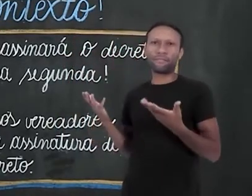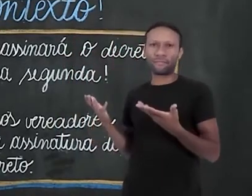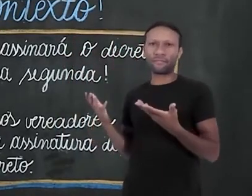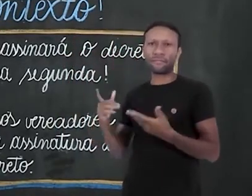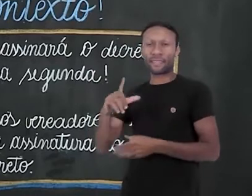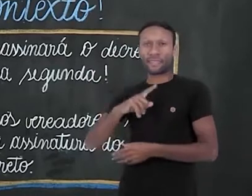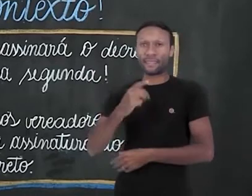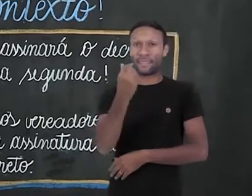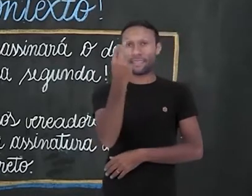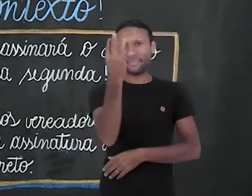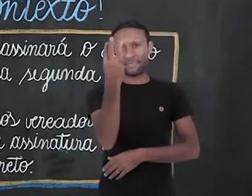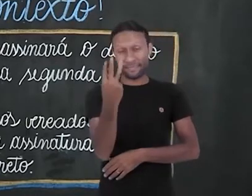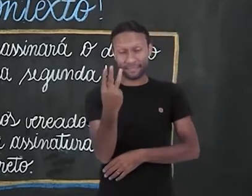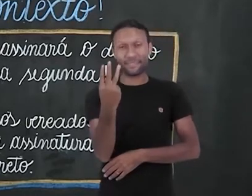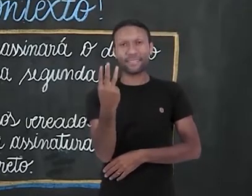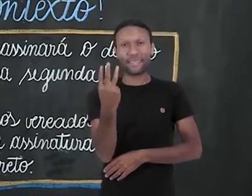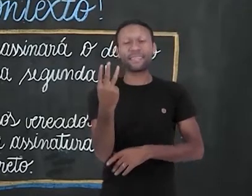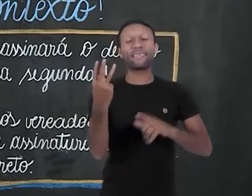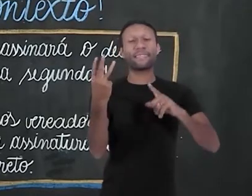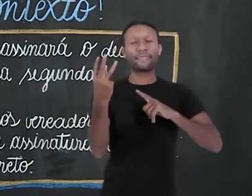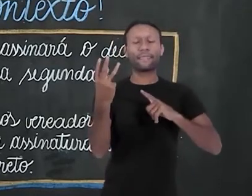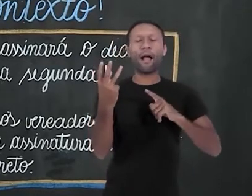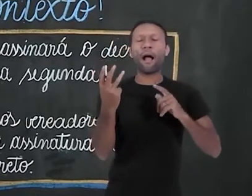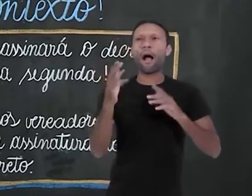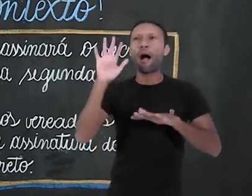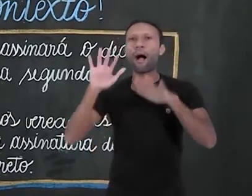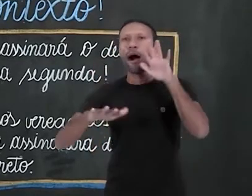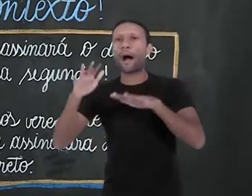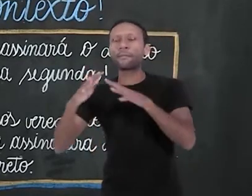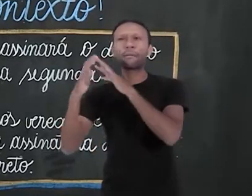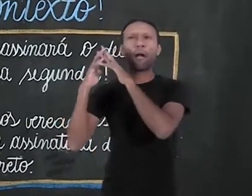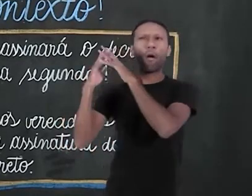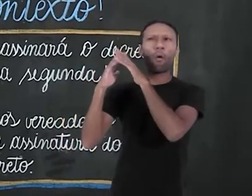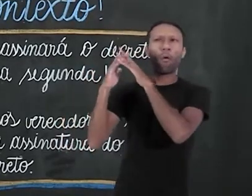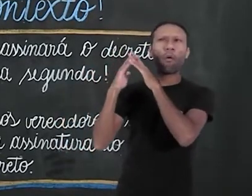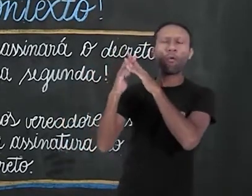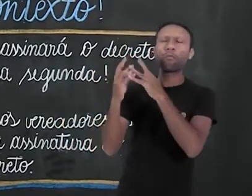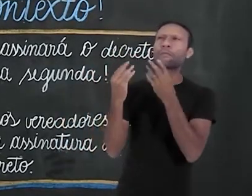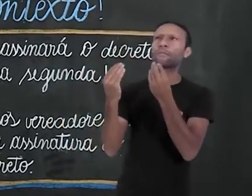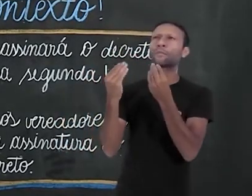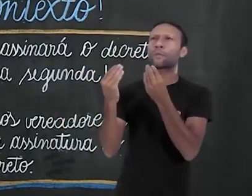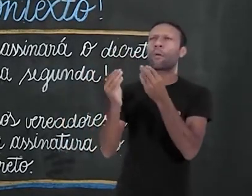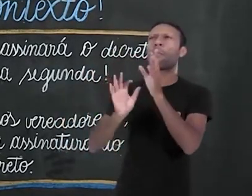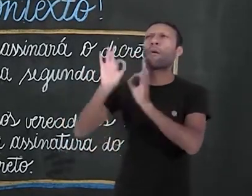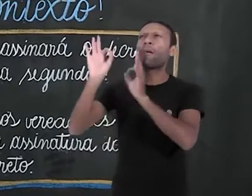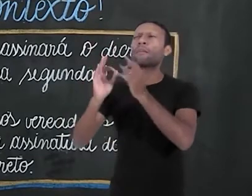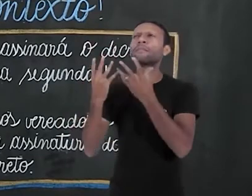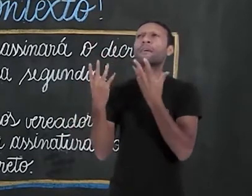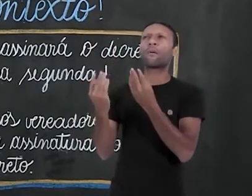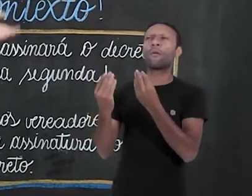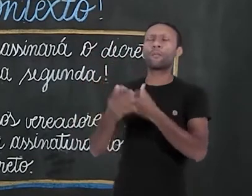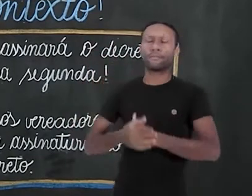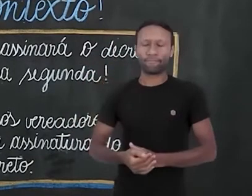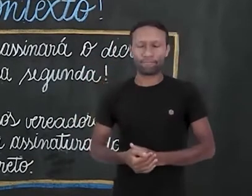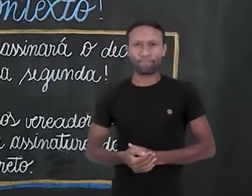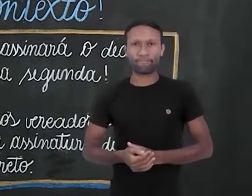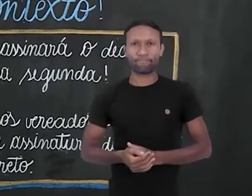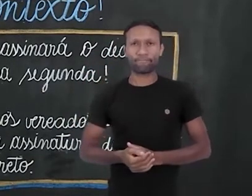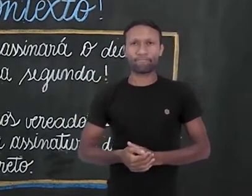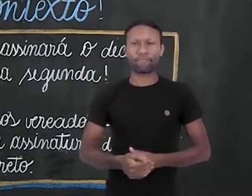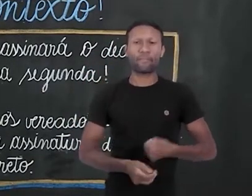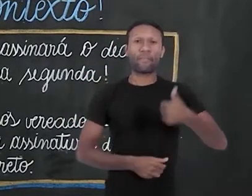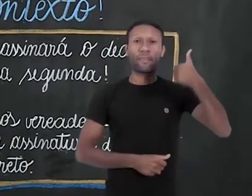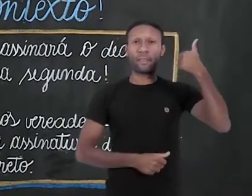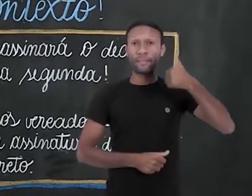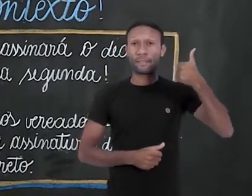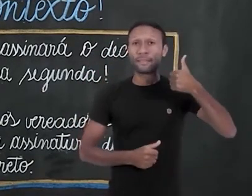Esses três, geralmente, geram algumas confusões. Então, eu vou ajudar você a conseguir fazer a distinção entre esses três tipos de sujeito. O